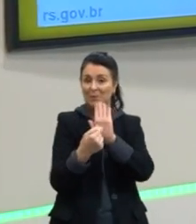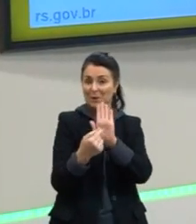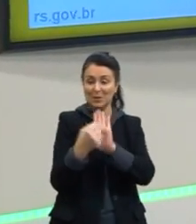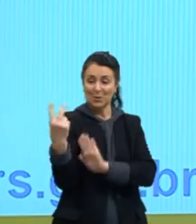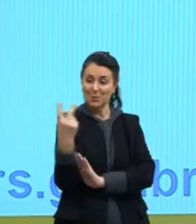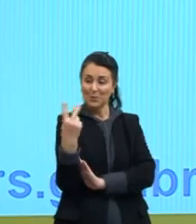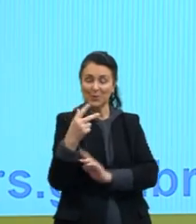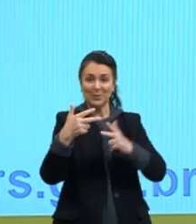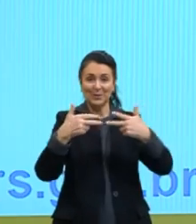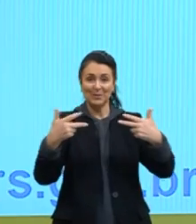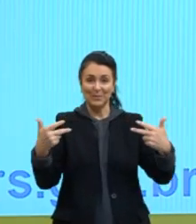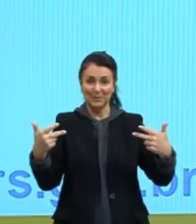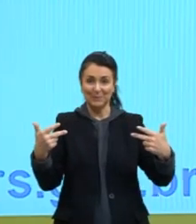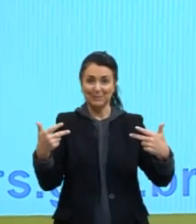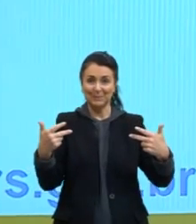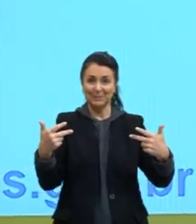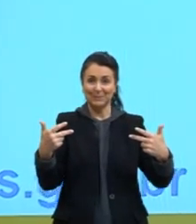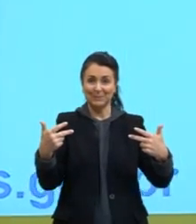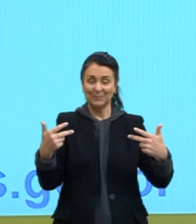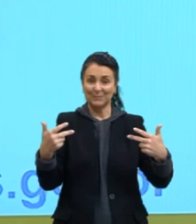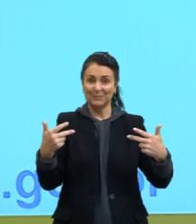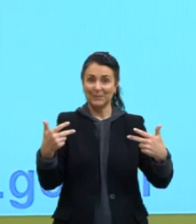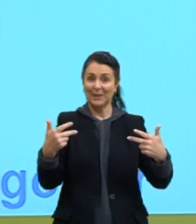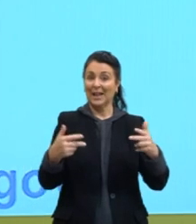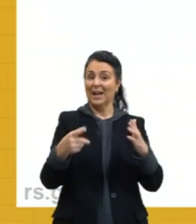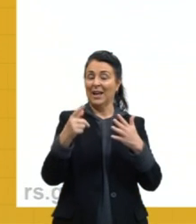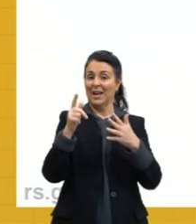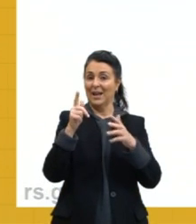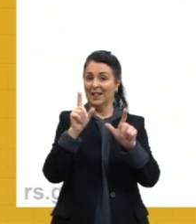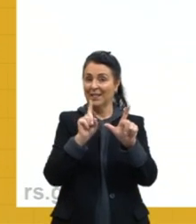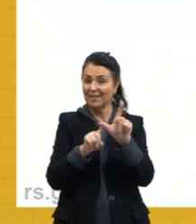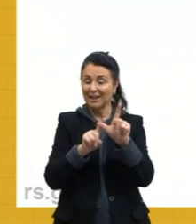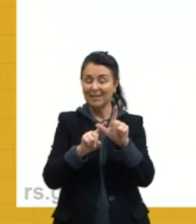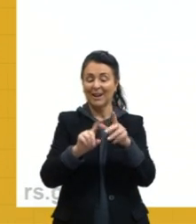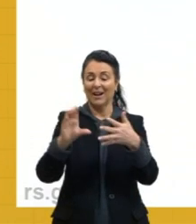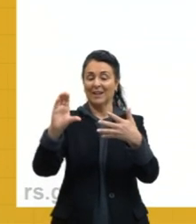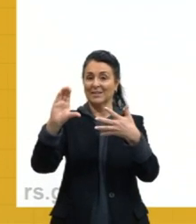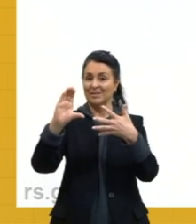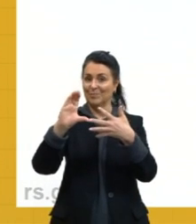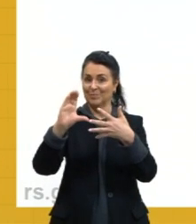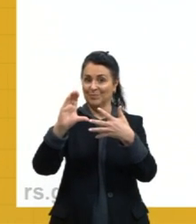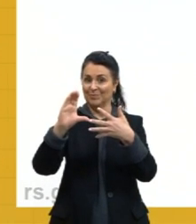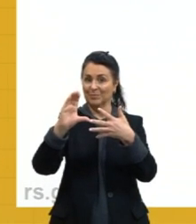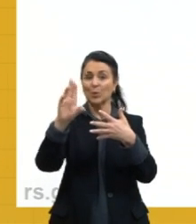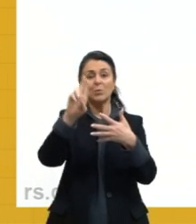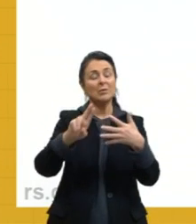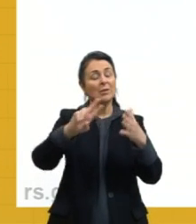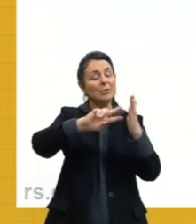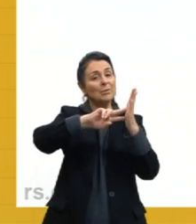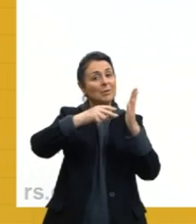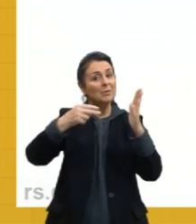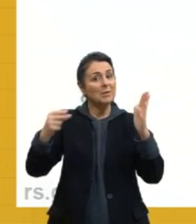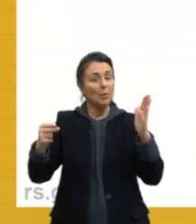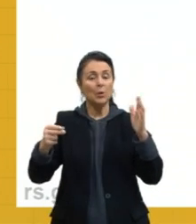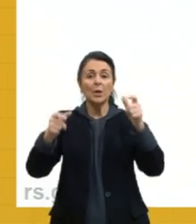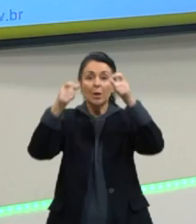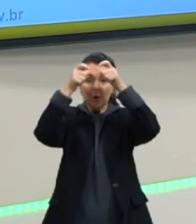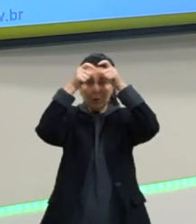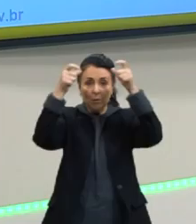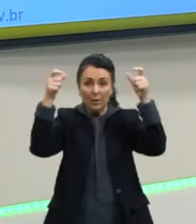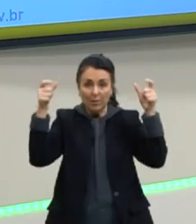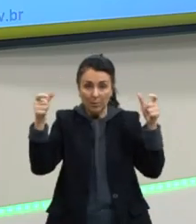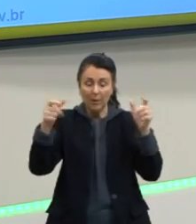o enxofre, nesse caso, era o fósforo, né? Então, alternativa C. Somente por interpretação e conhecimento e um pouquinho das